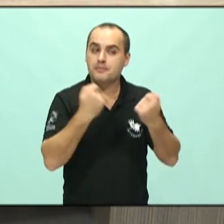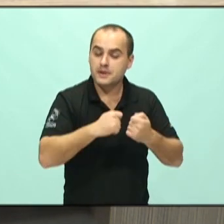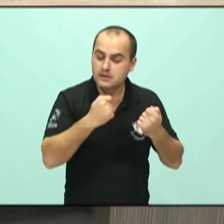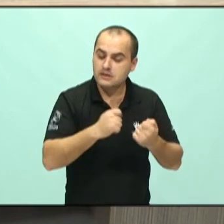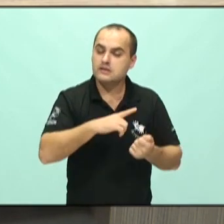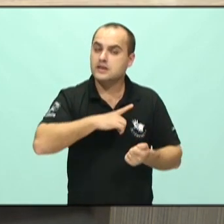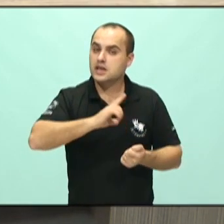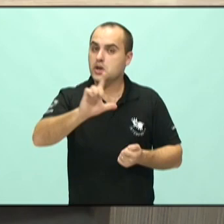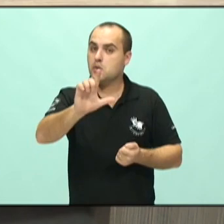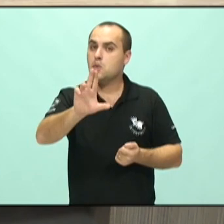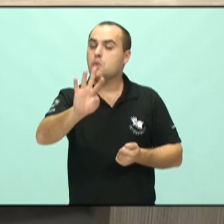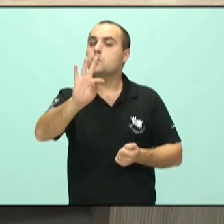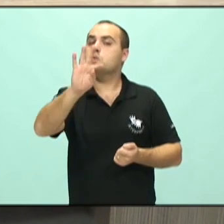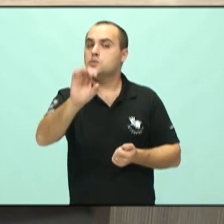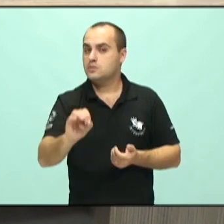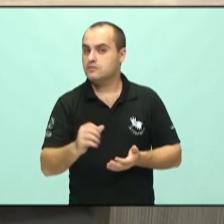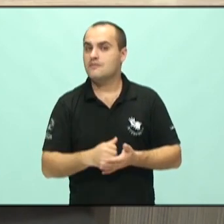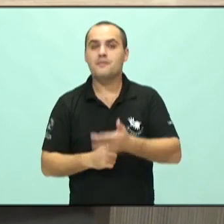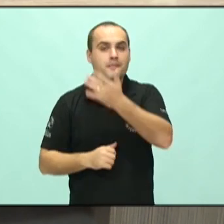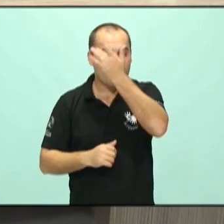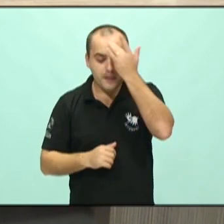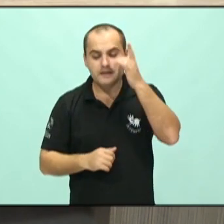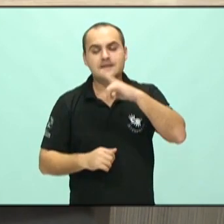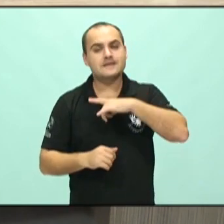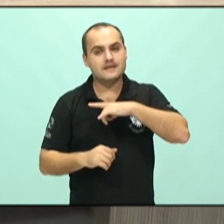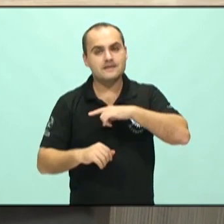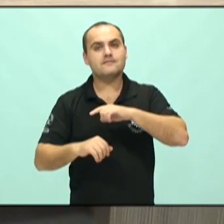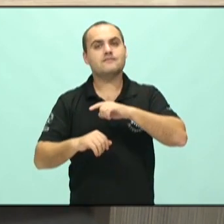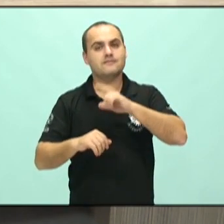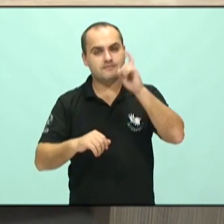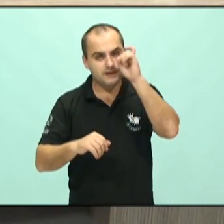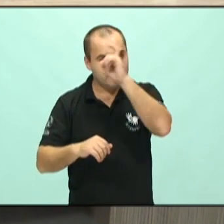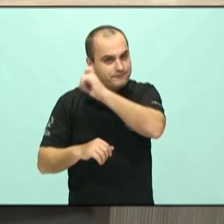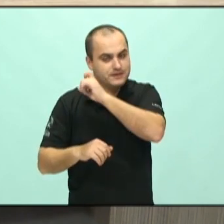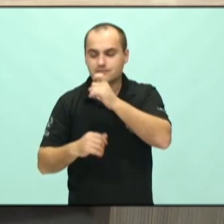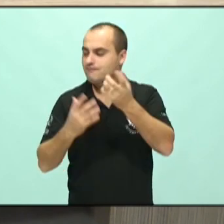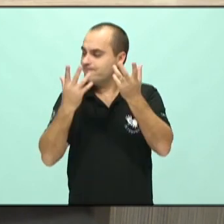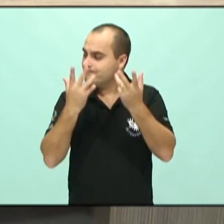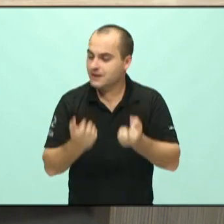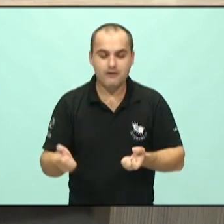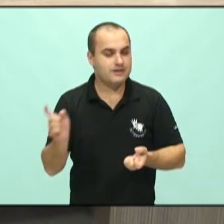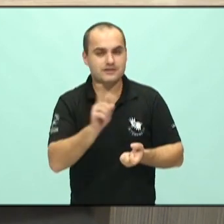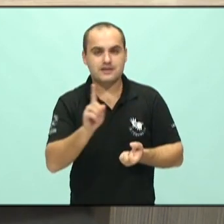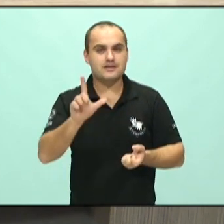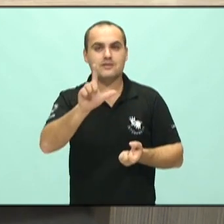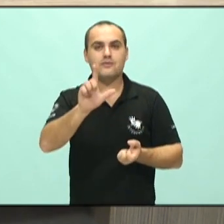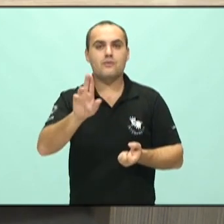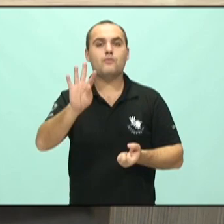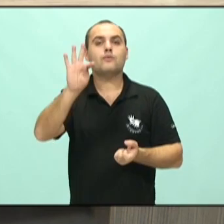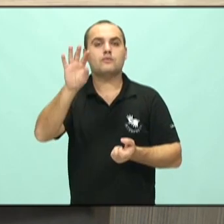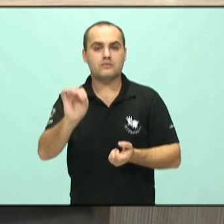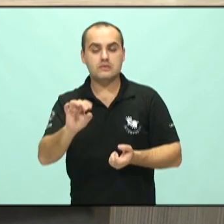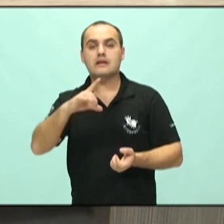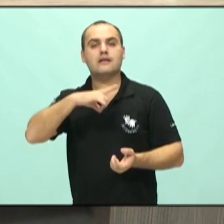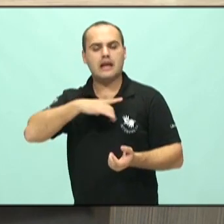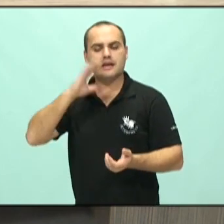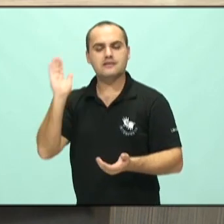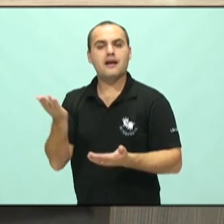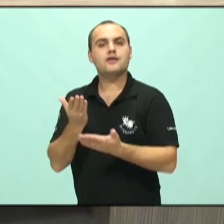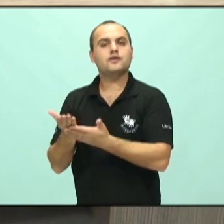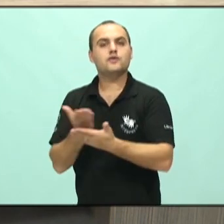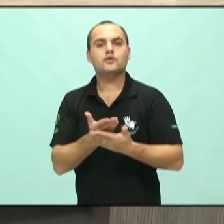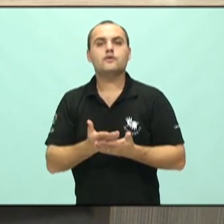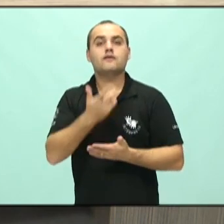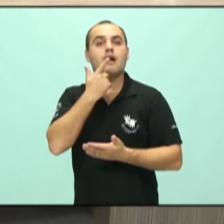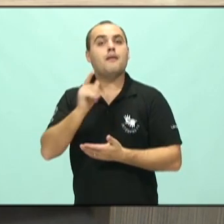algo que as pessoas têm muita dificuldade. Existem estudos que falam dos benefícios do tratamento do luto. Existem